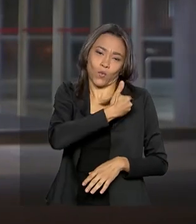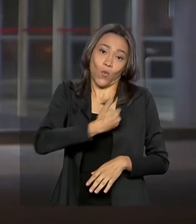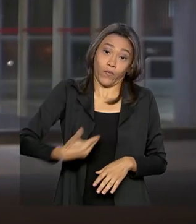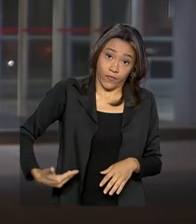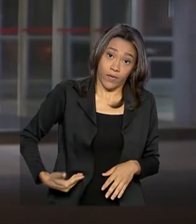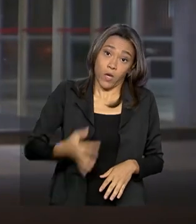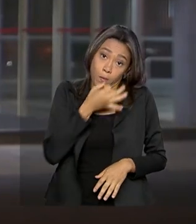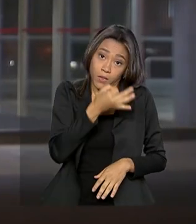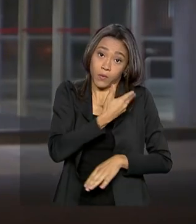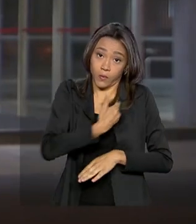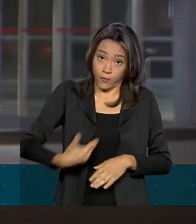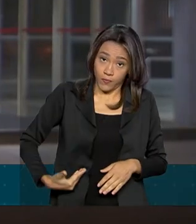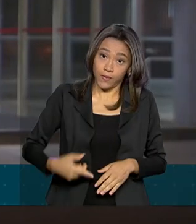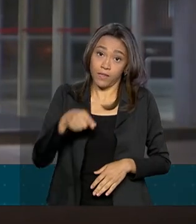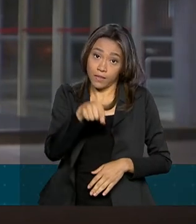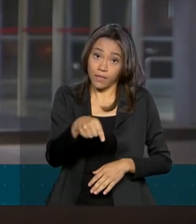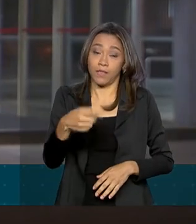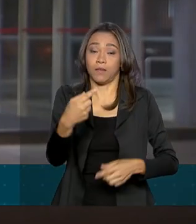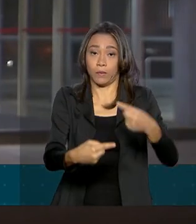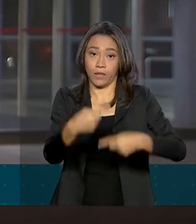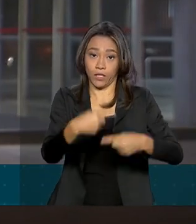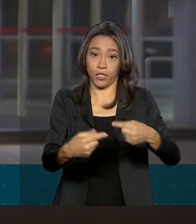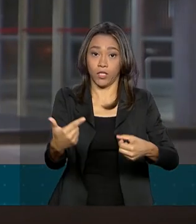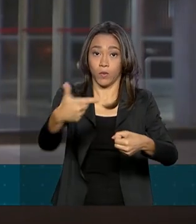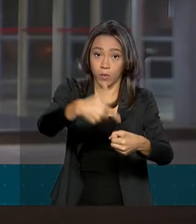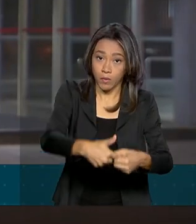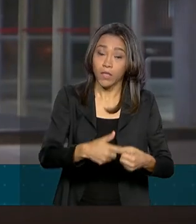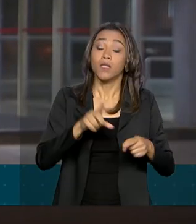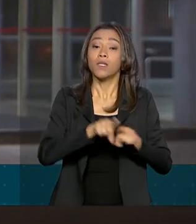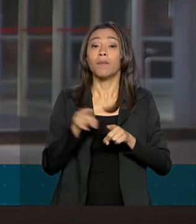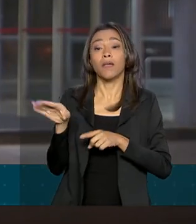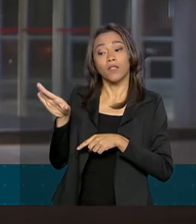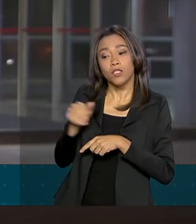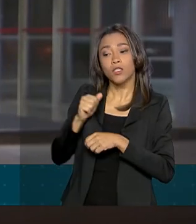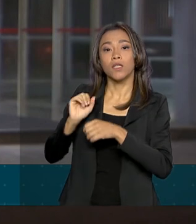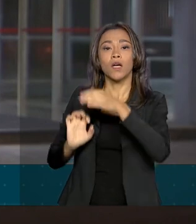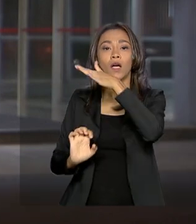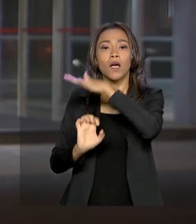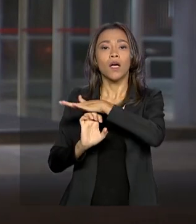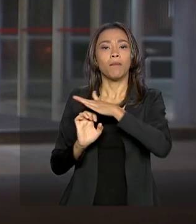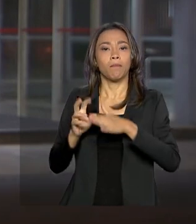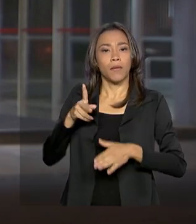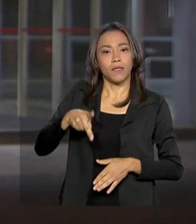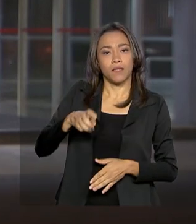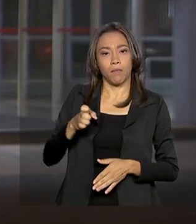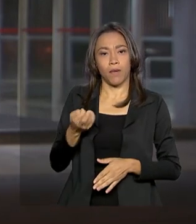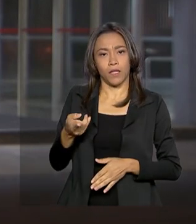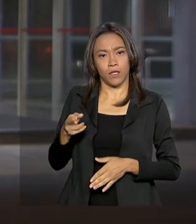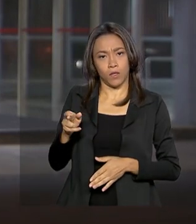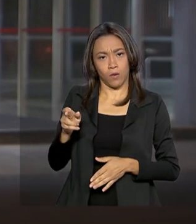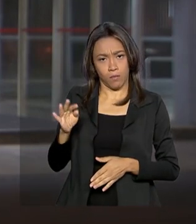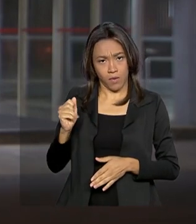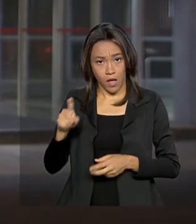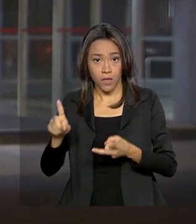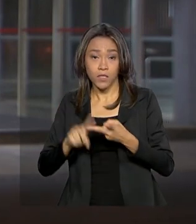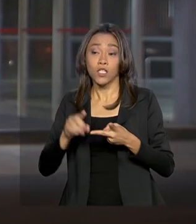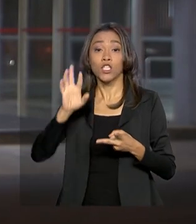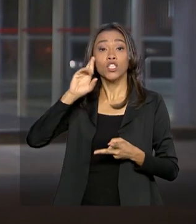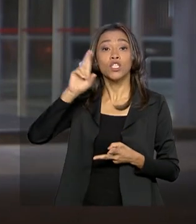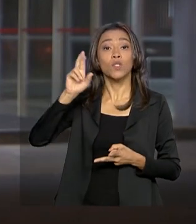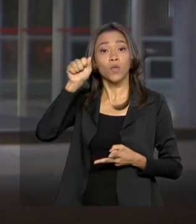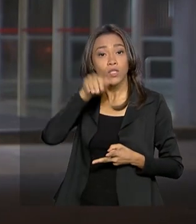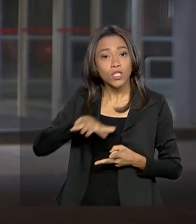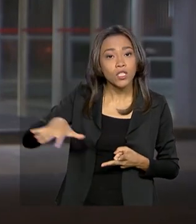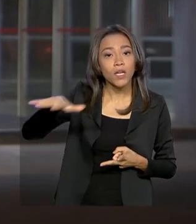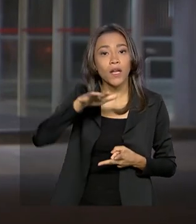Bolsonaro se reuniu com Bento Albuquerque, com o presidente da Petrobras, Roberto Castelo Branco, com o diretor-geral da Agência Nacional de